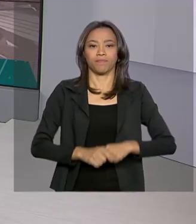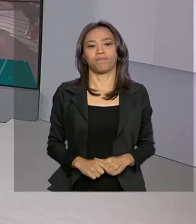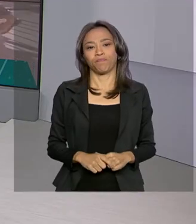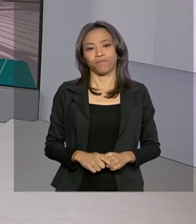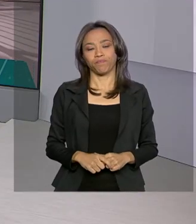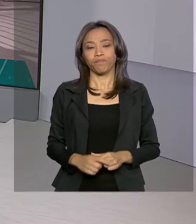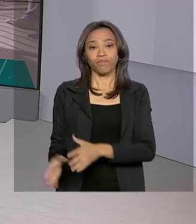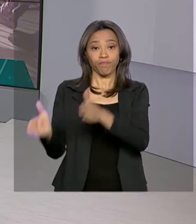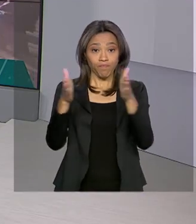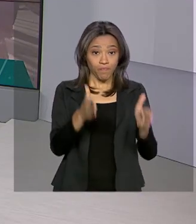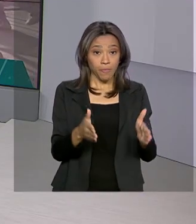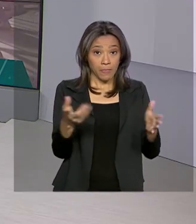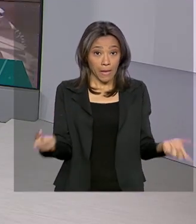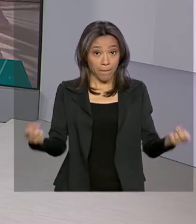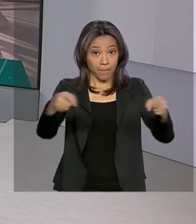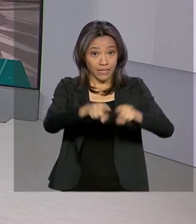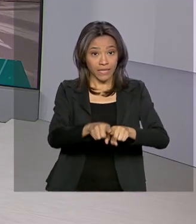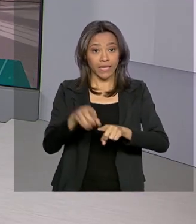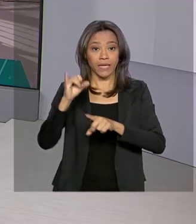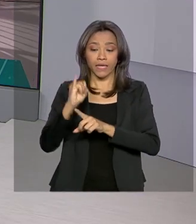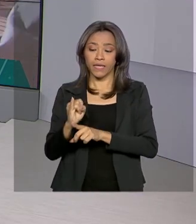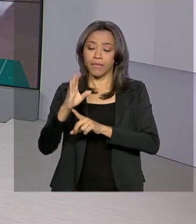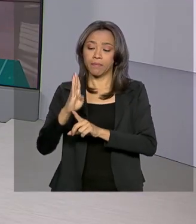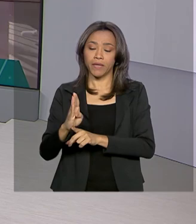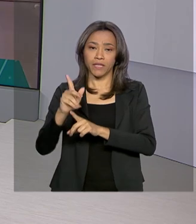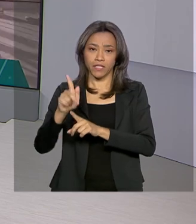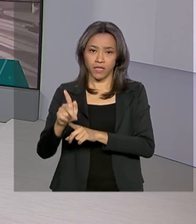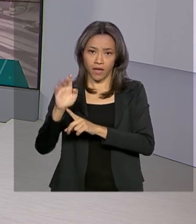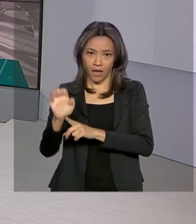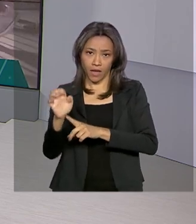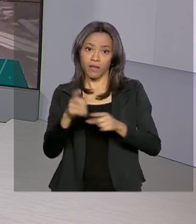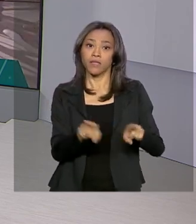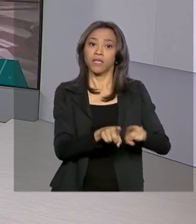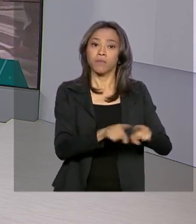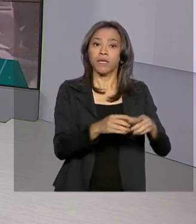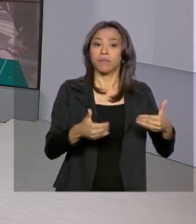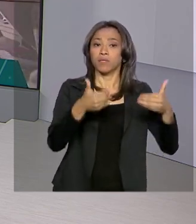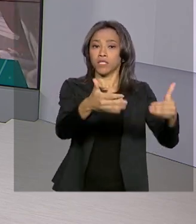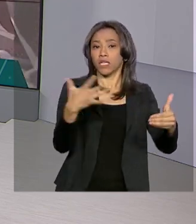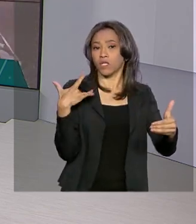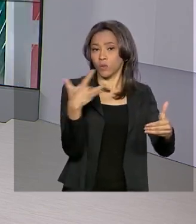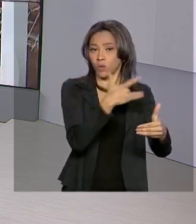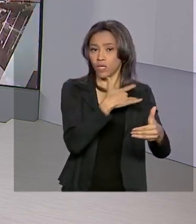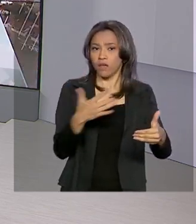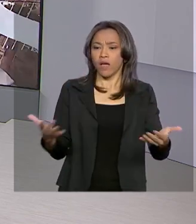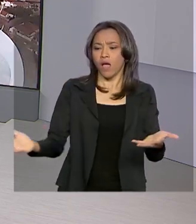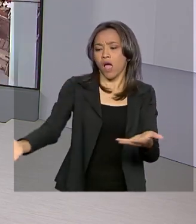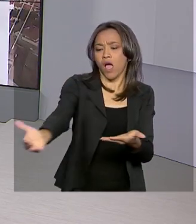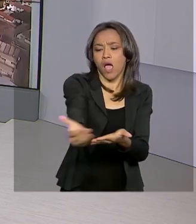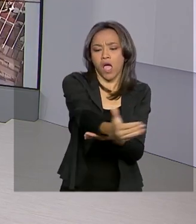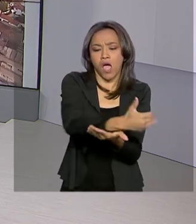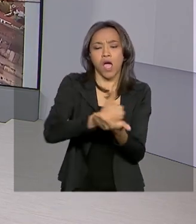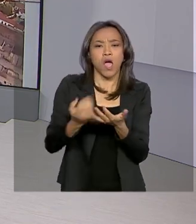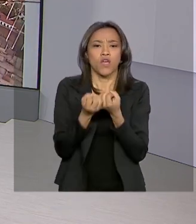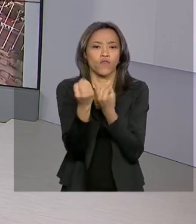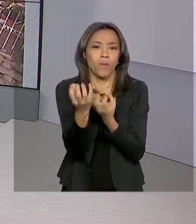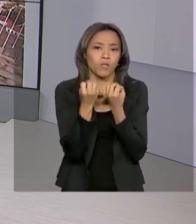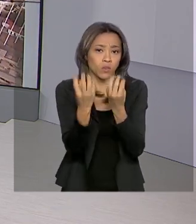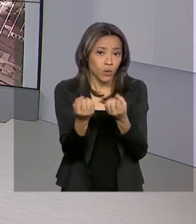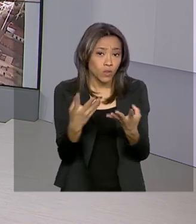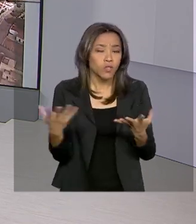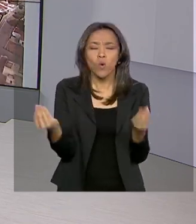Uma parceria entre IBGE e Ministério da Saúde vai coletar informações sobre a saúde do brasileiro e a